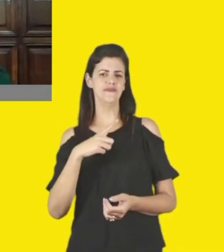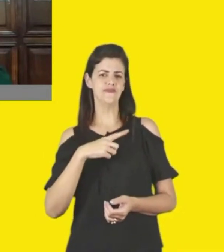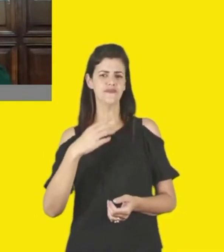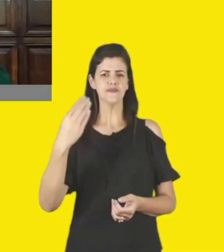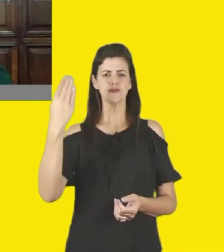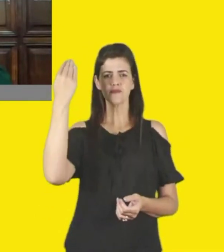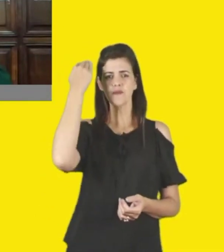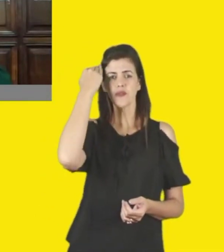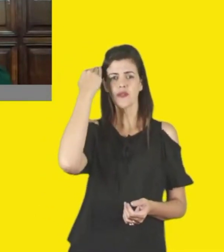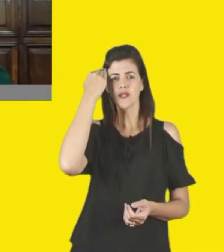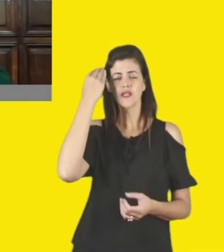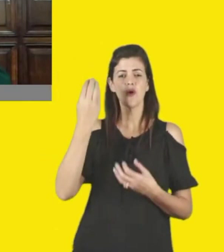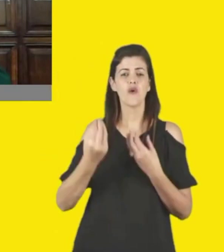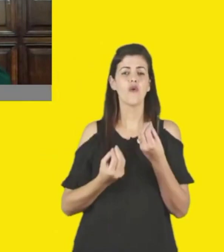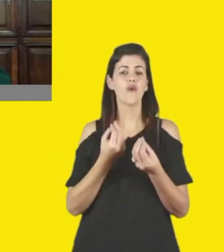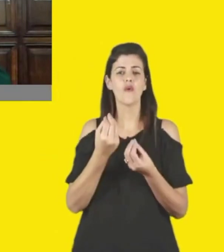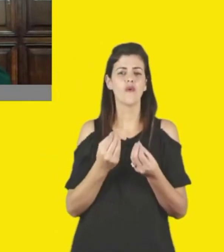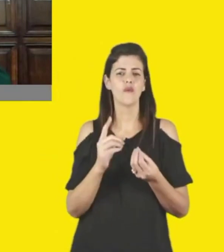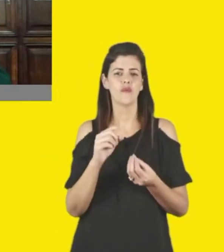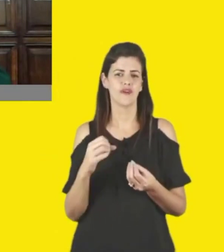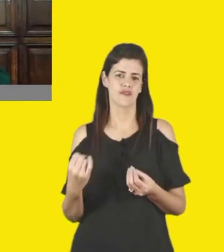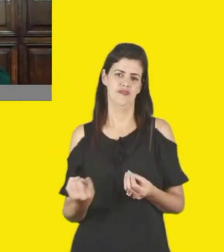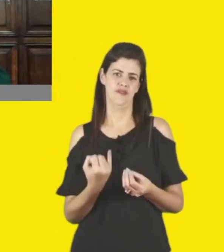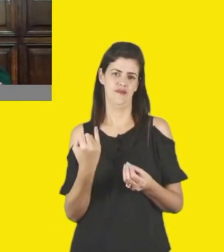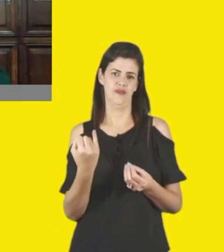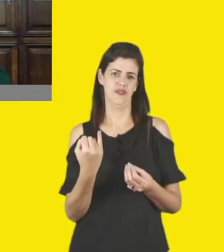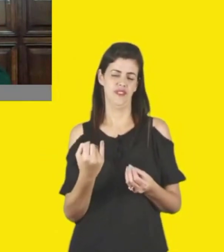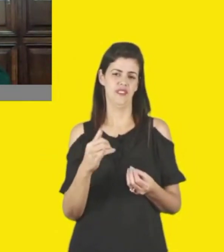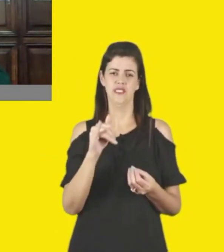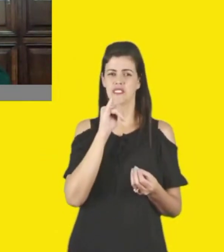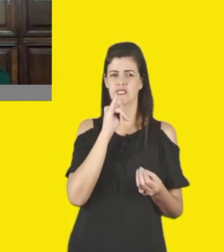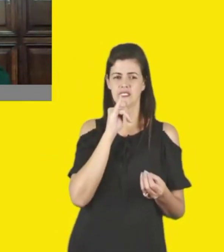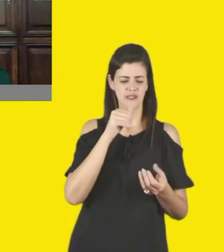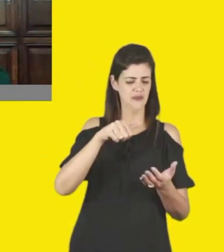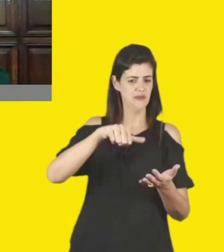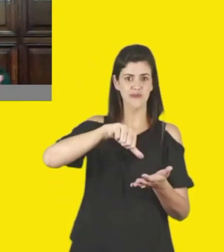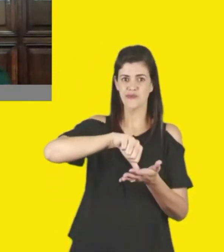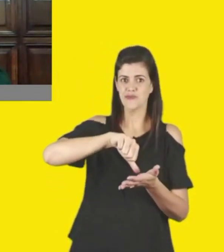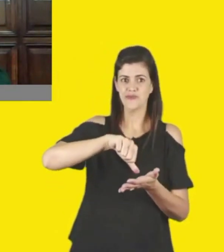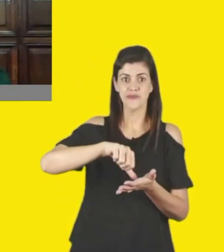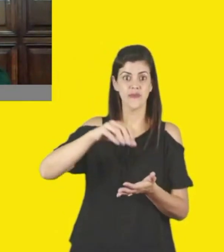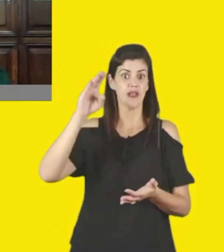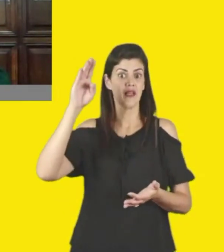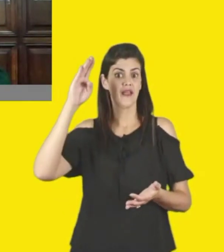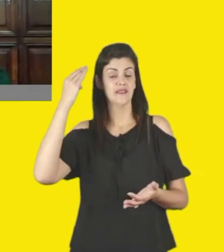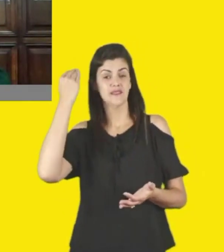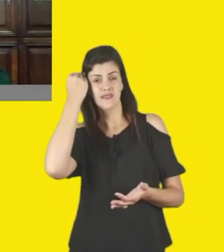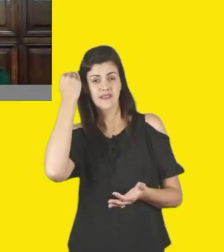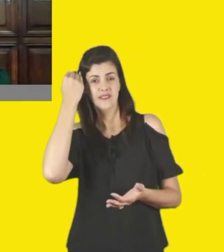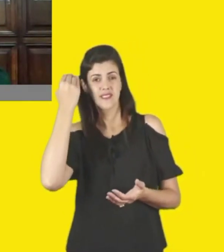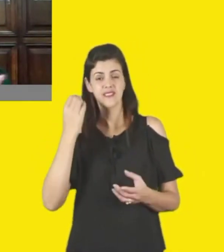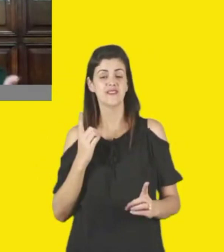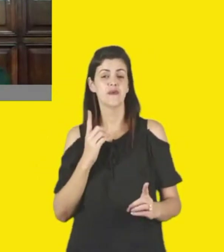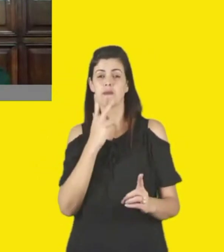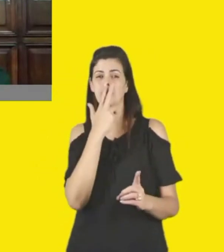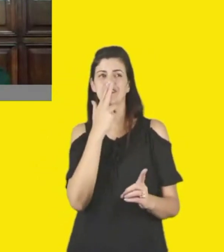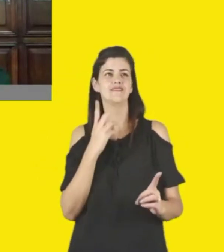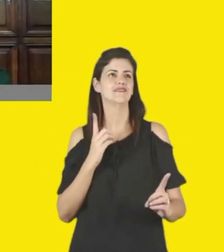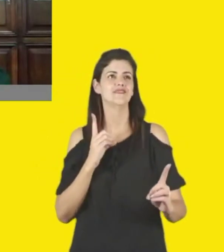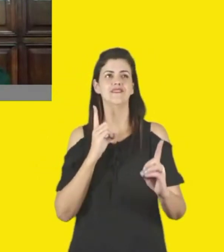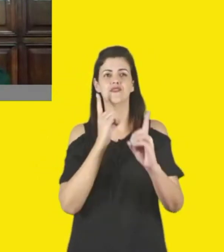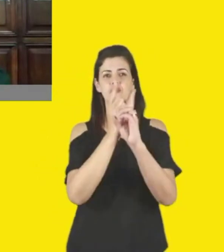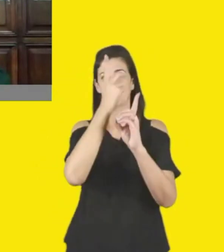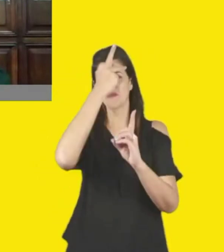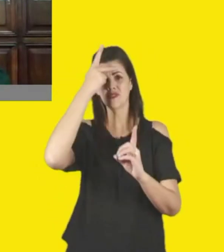reconhecer como o Sesc que é um lugar que desponta expoentes, né, vocês descobrem talentos, vocês estão nessa